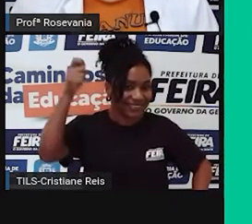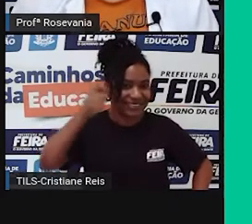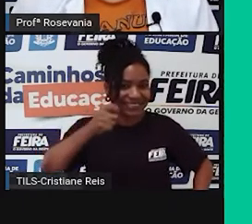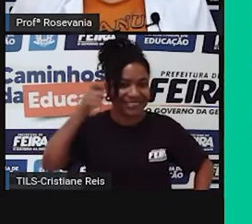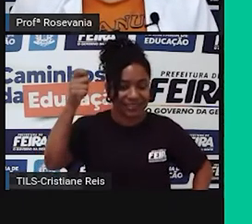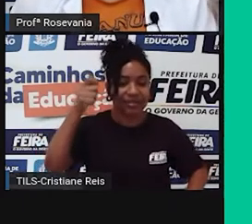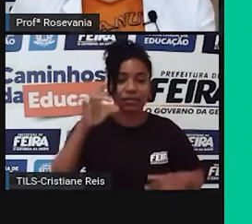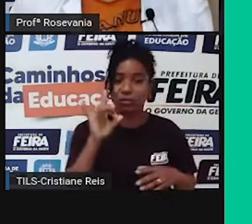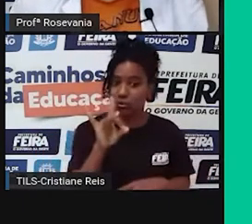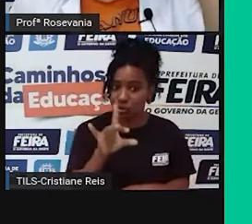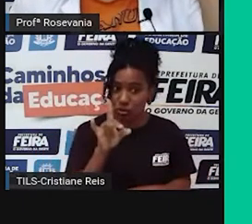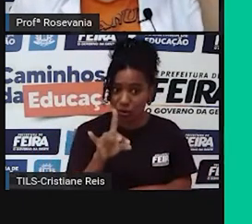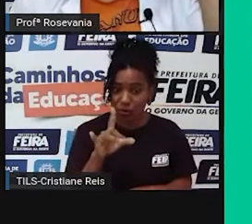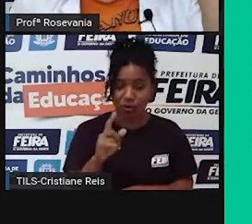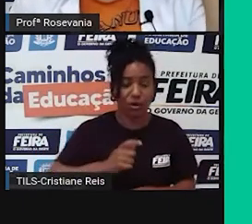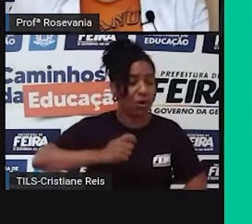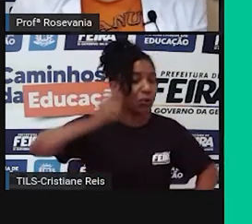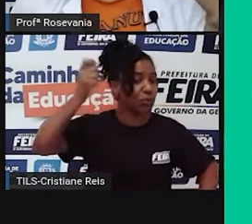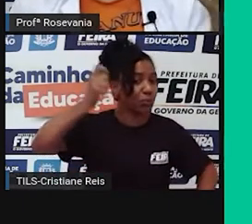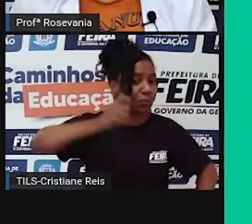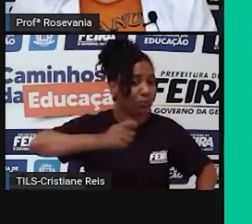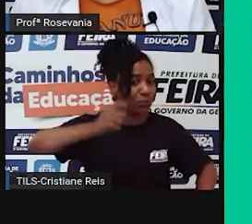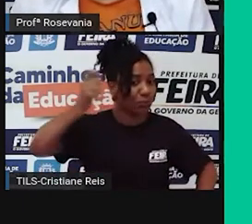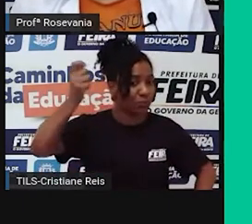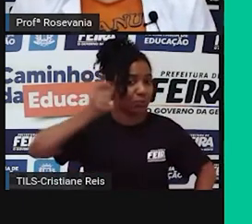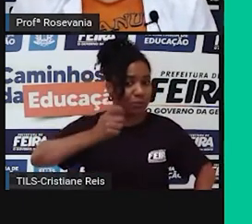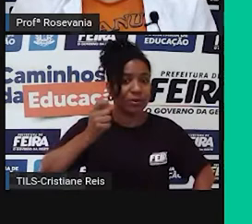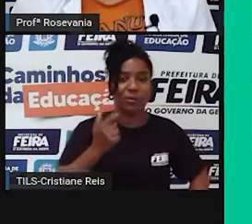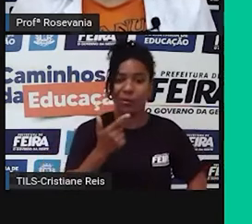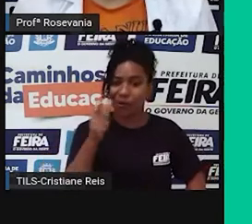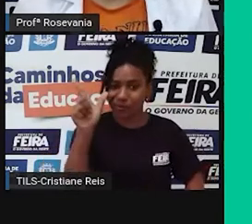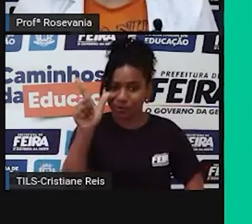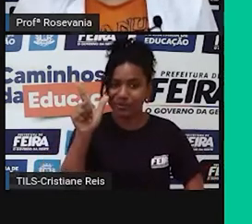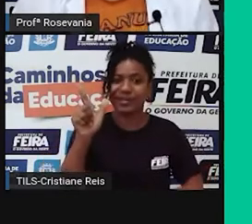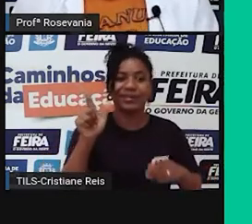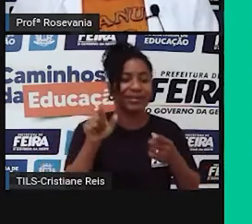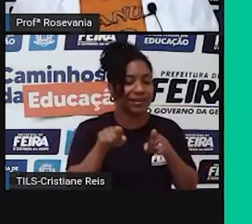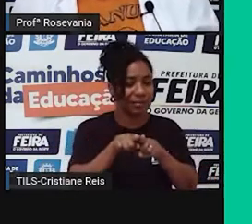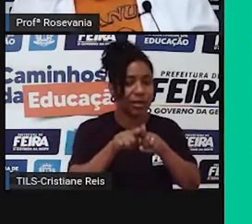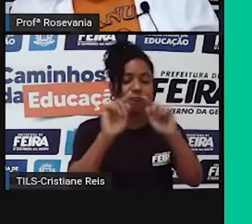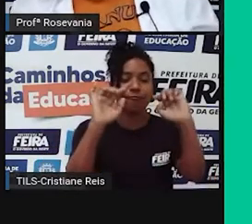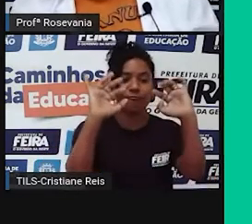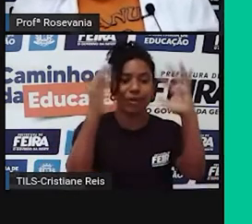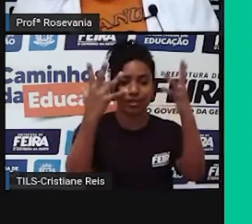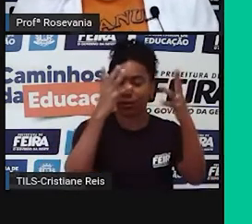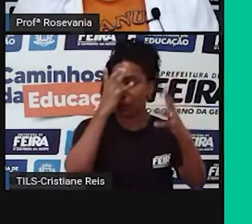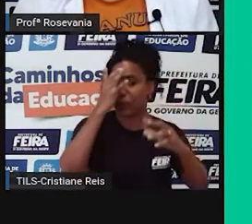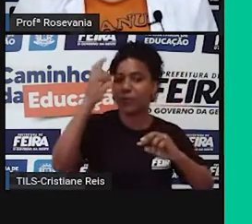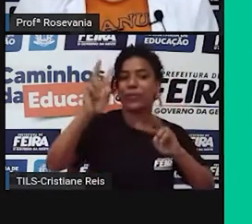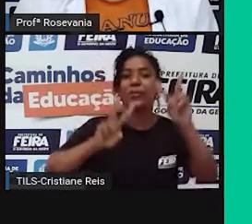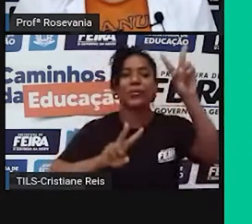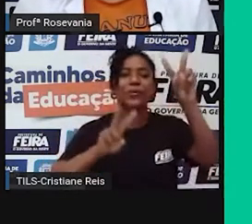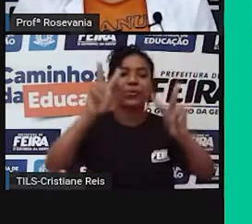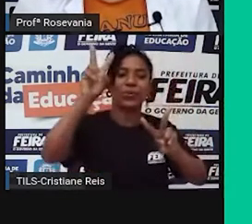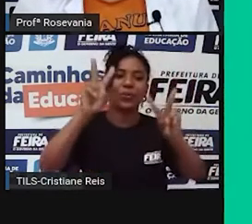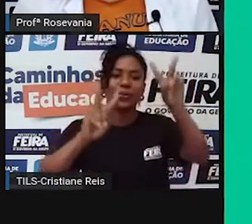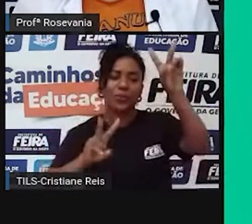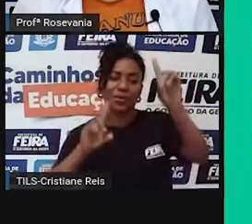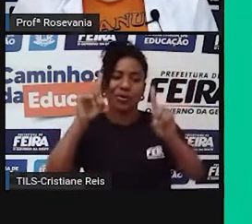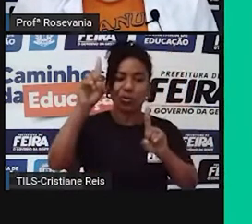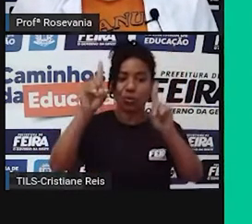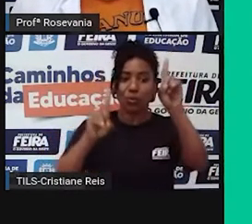frevo, né, que está ligado também a uma outra festa, que é o Carnaval de Rua, que muitos estados do Nordeste têm essa